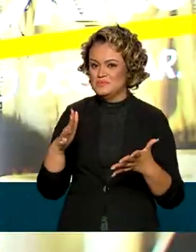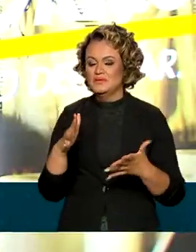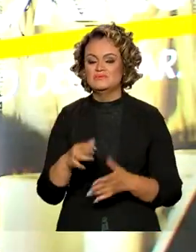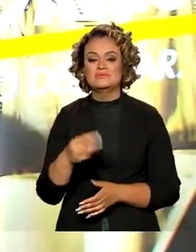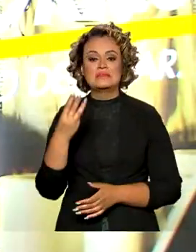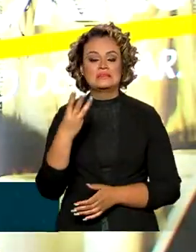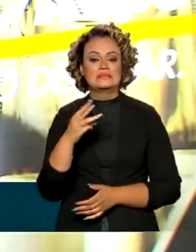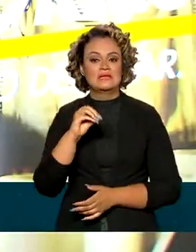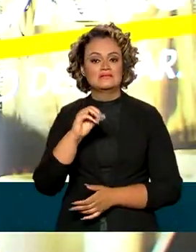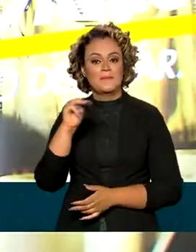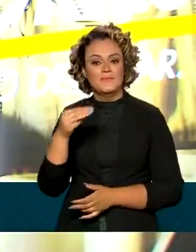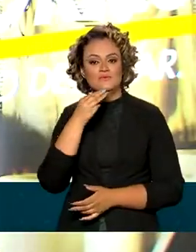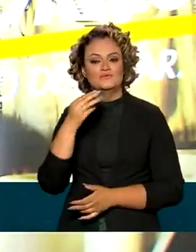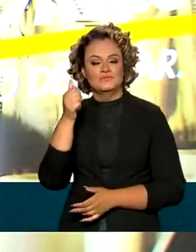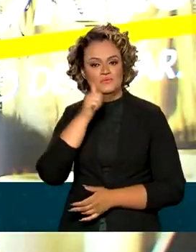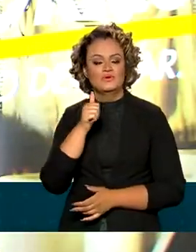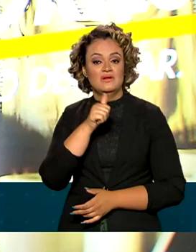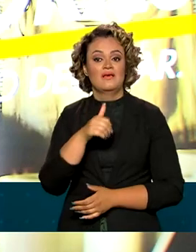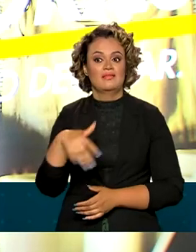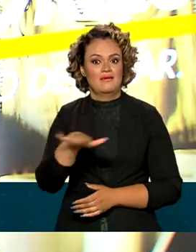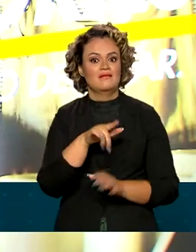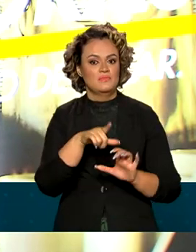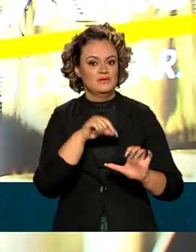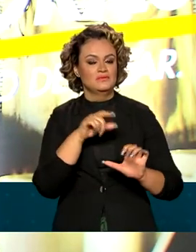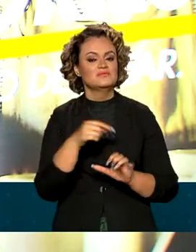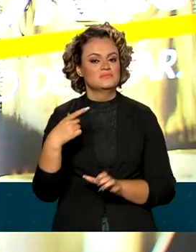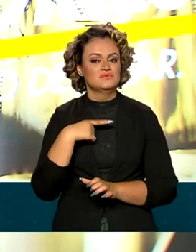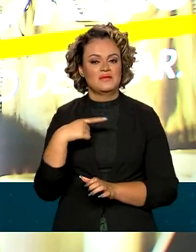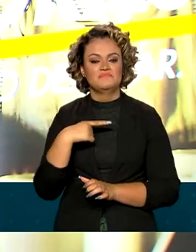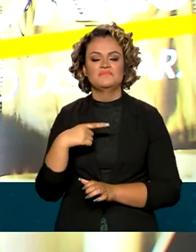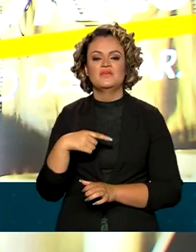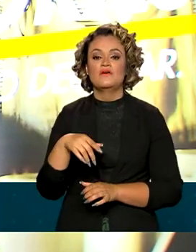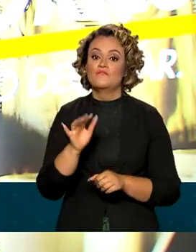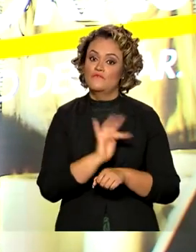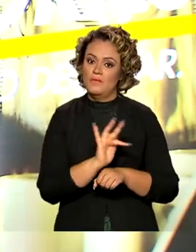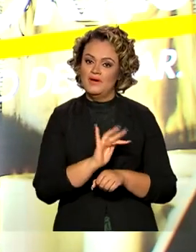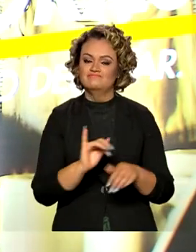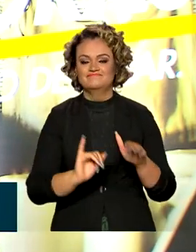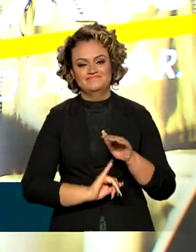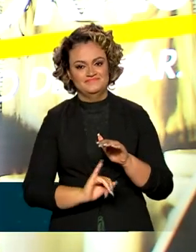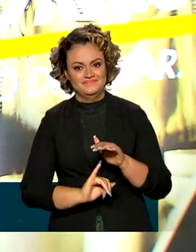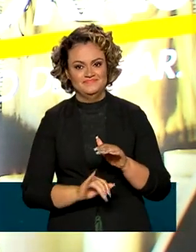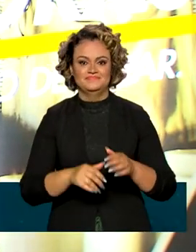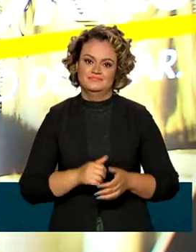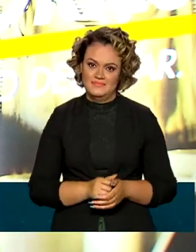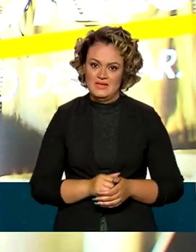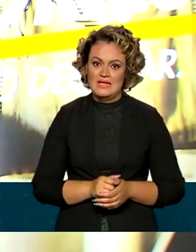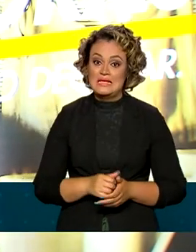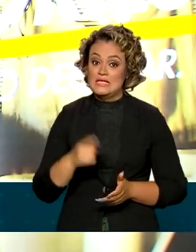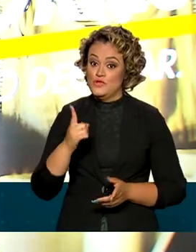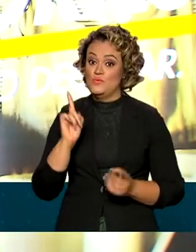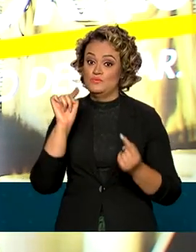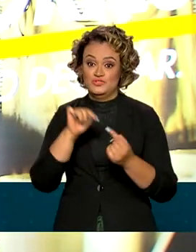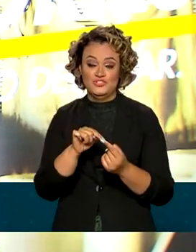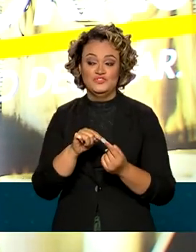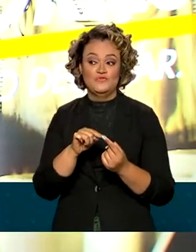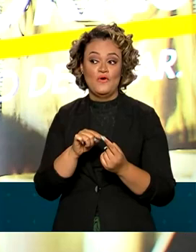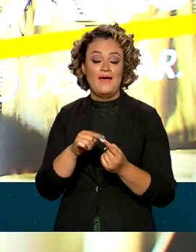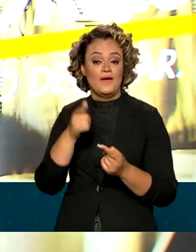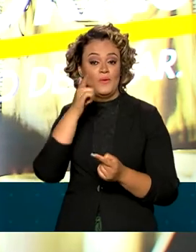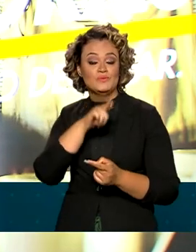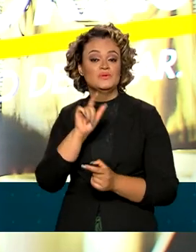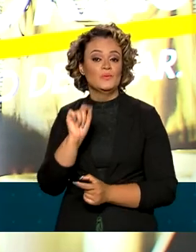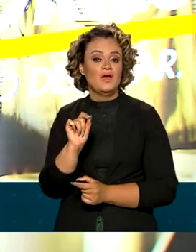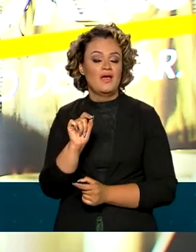30 milhões de mulheres empreendedoras, entre formais e não formais. E a expectativa é conceder